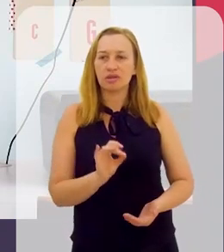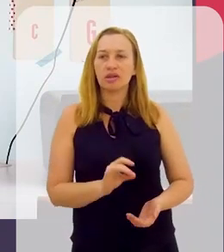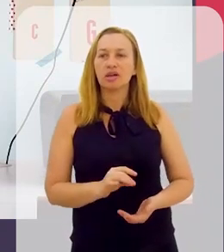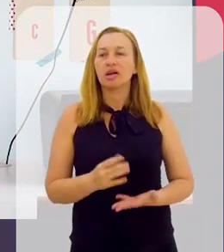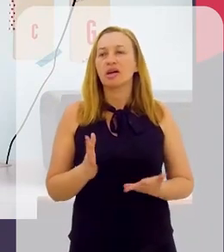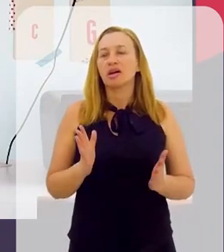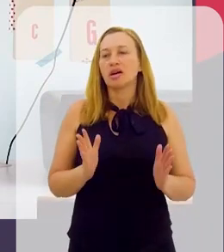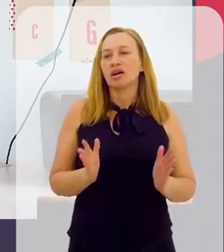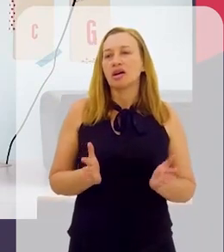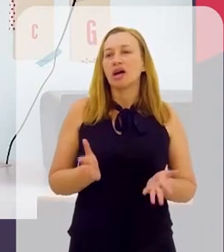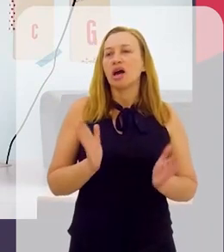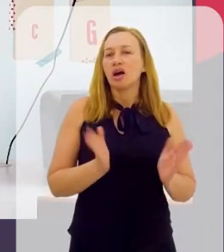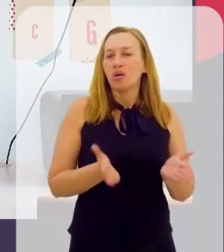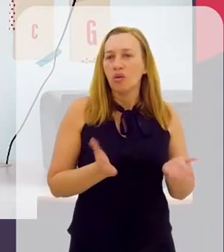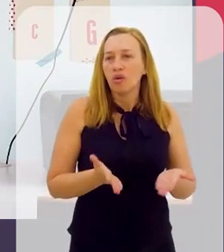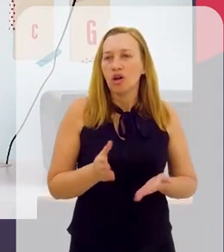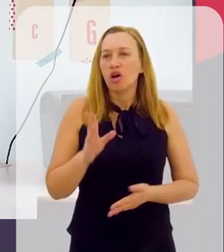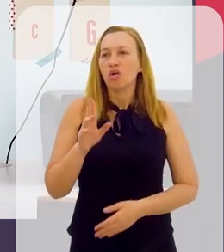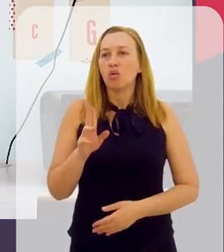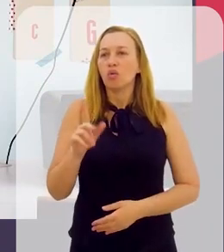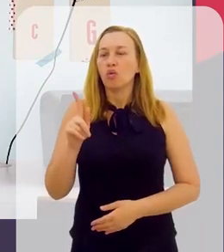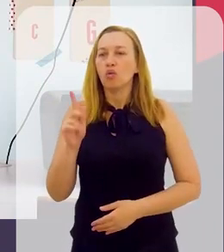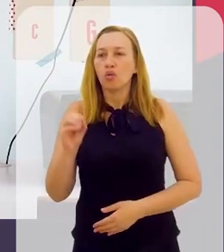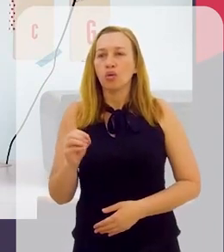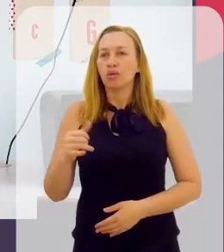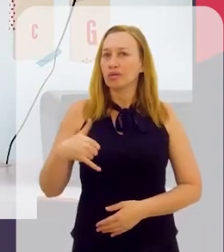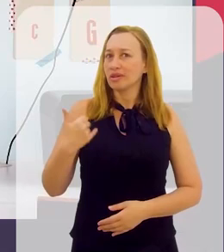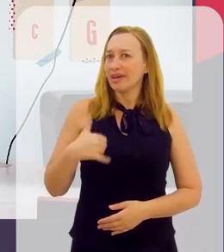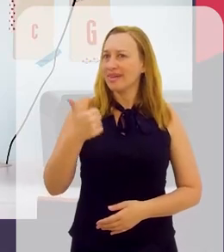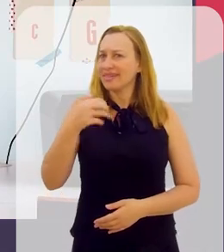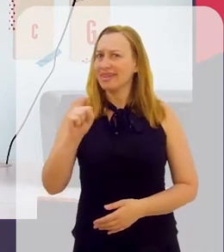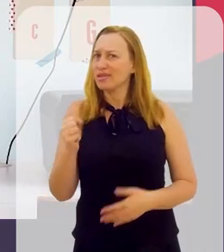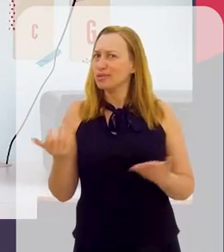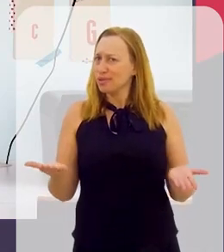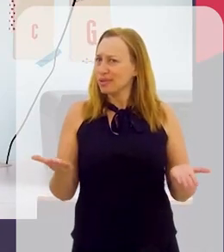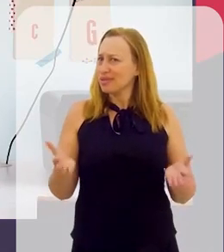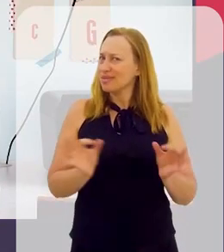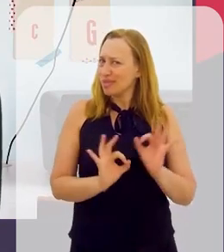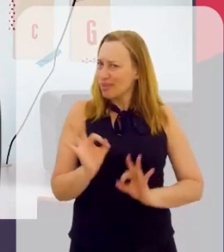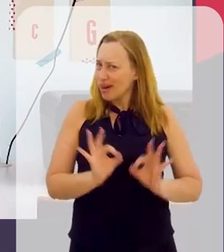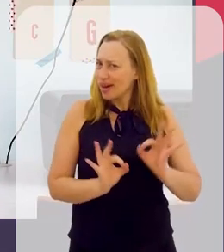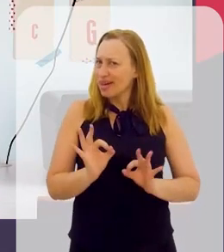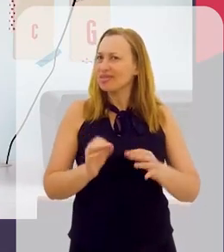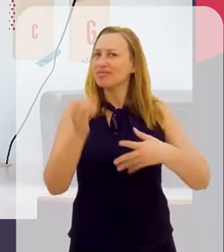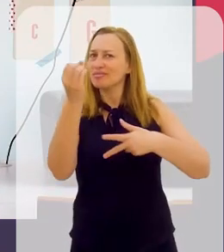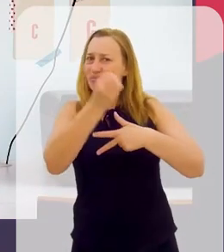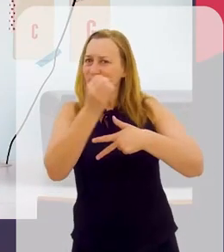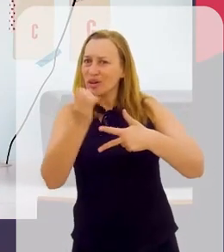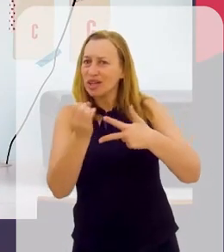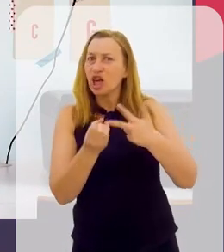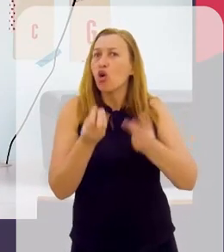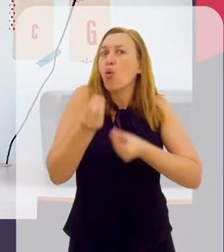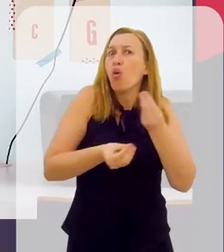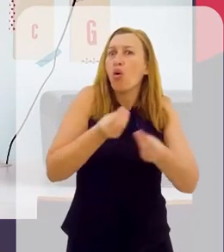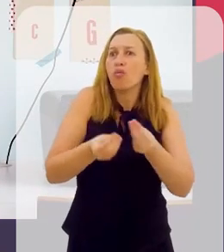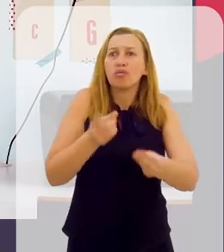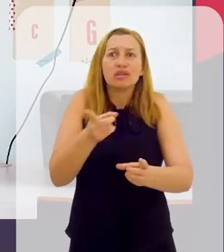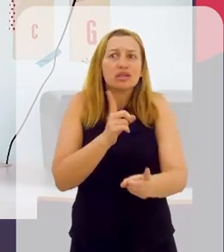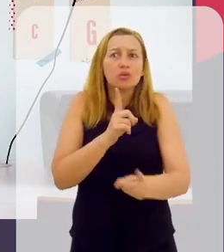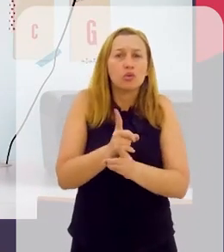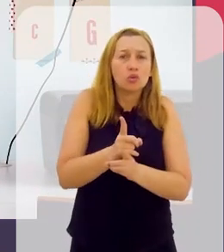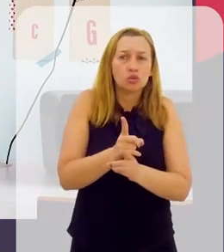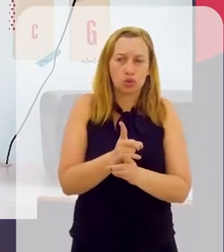Muito bacana. Agora deixa eu ver um pouquinho, o Hugo tem 18 anos, né? O Hugo está aí se preparando para o Enem. Como é que você